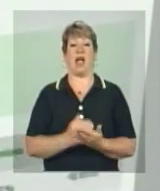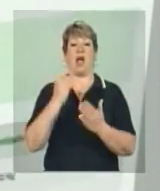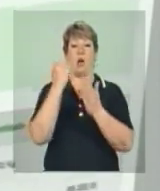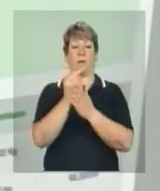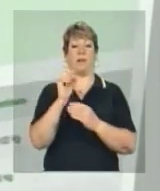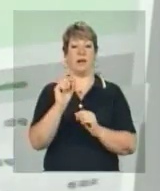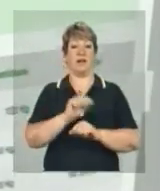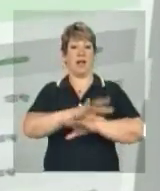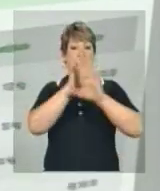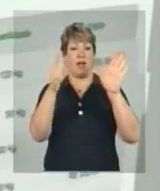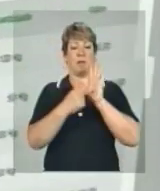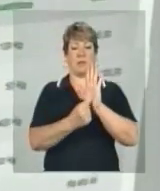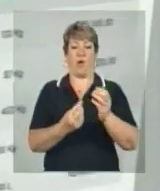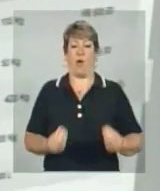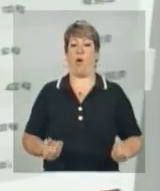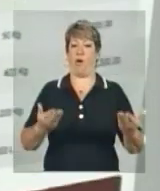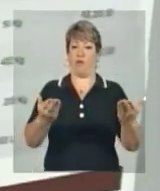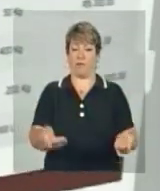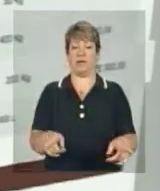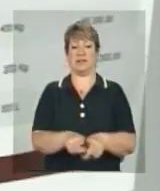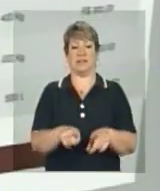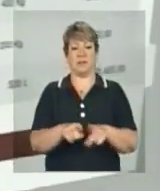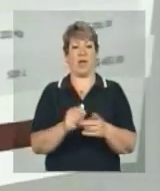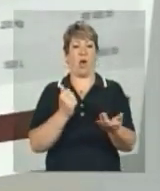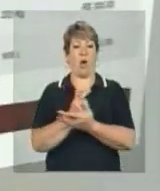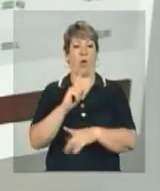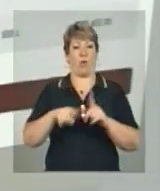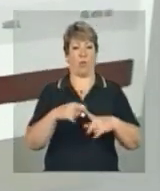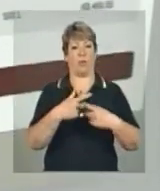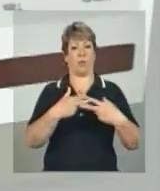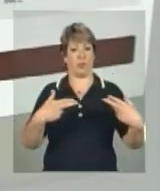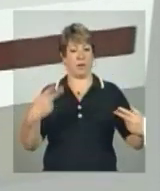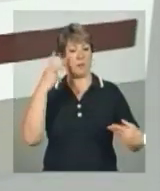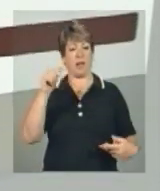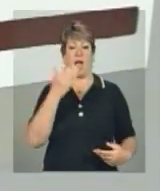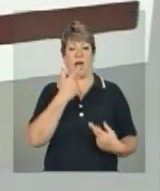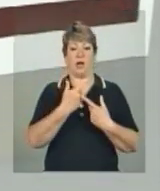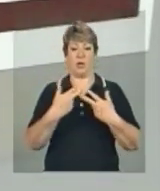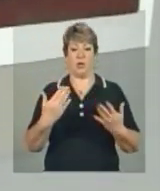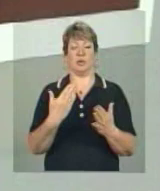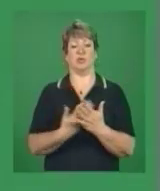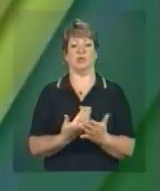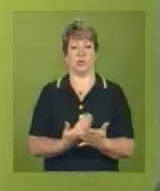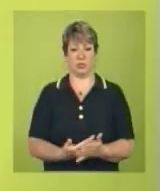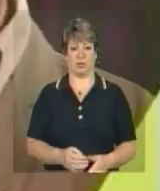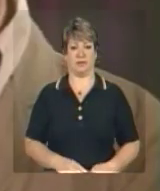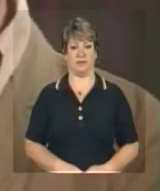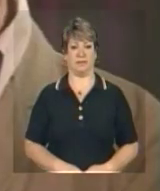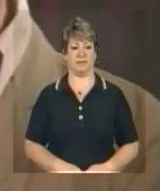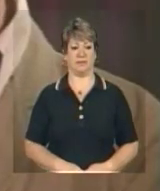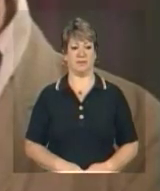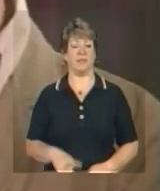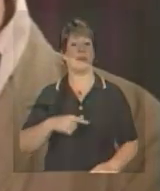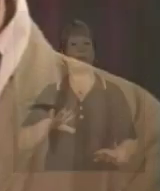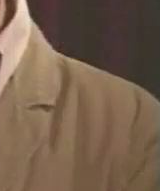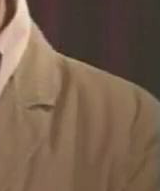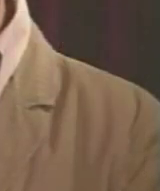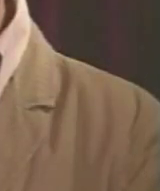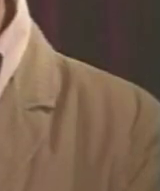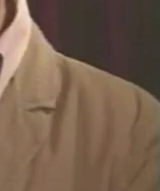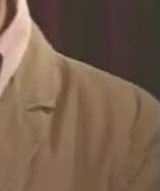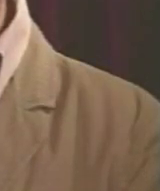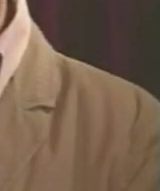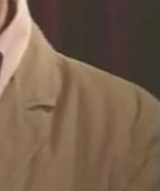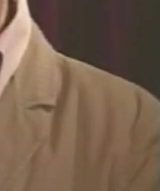a transparência da oferta e a compra de produtos para alimentação escolar. Quando o governo federal